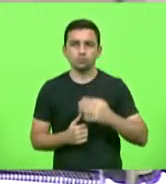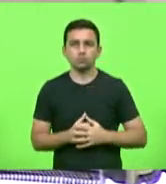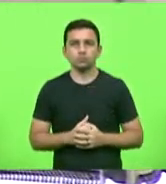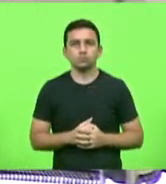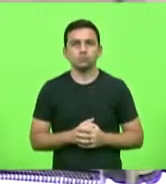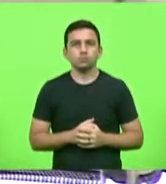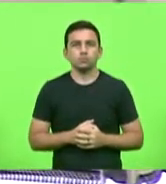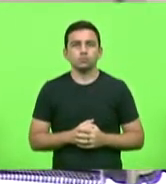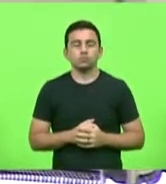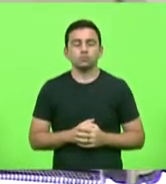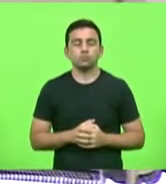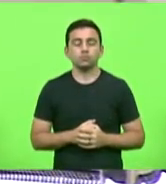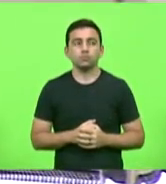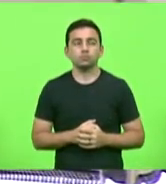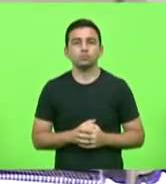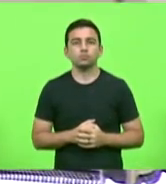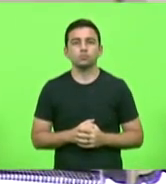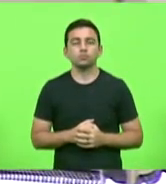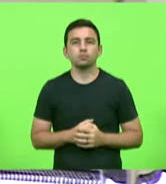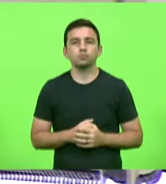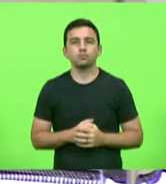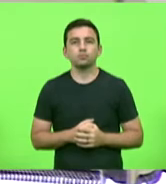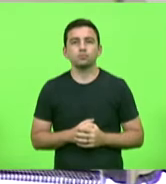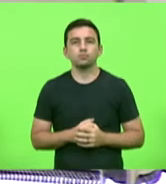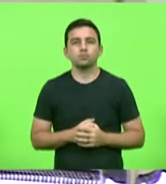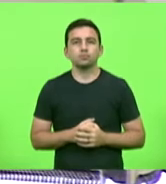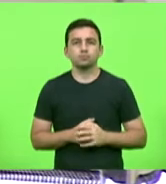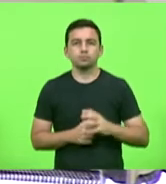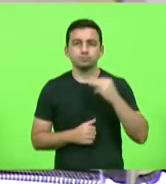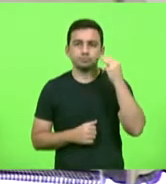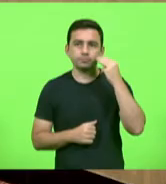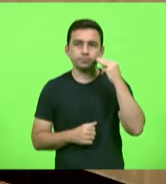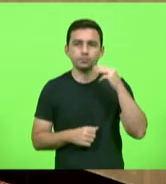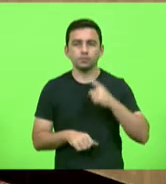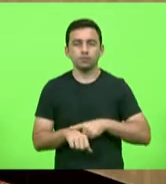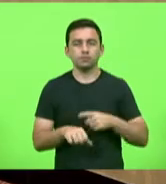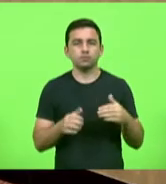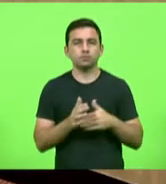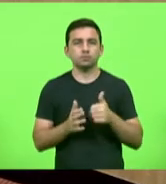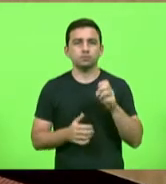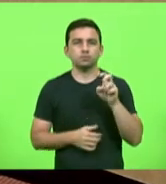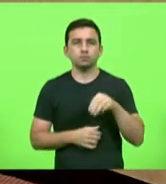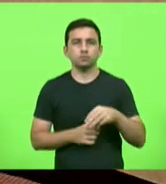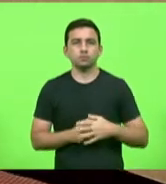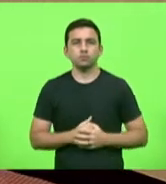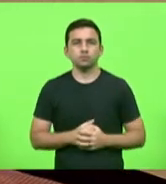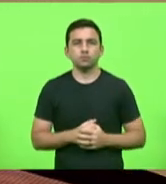ok deputado Marcos Machado por 15 minutos deputado